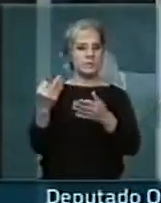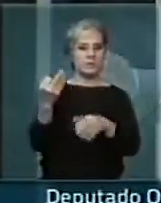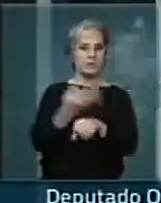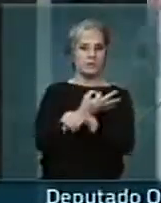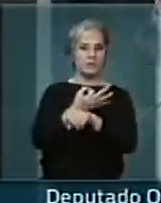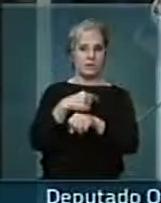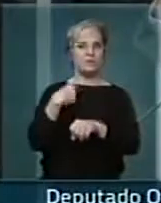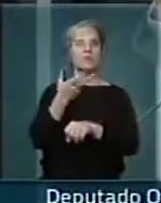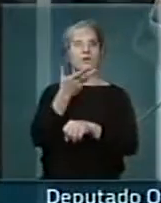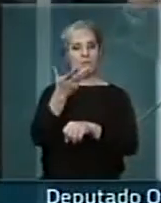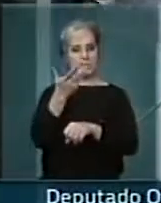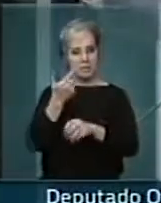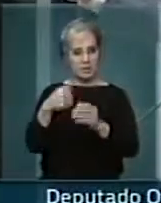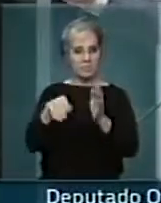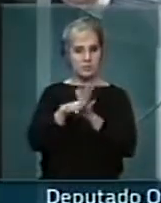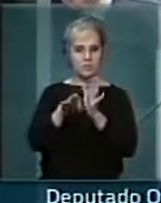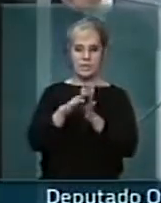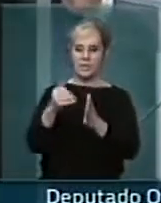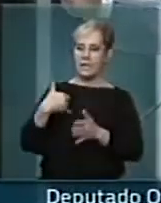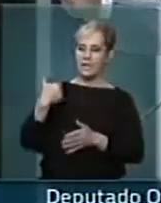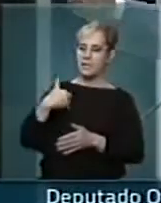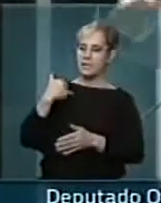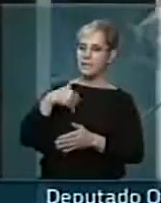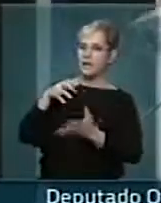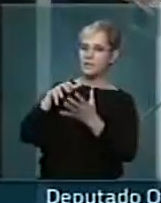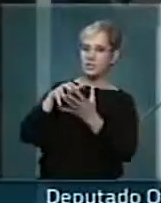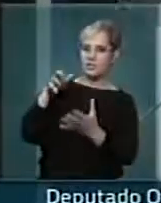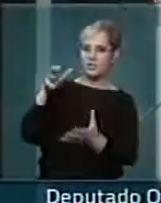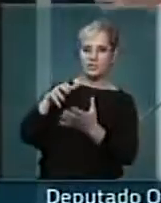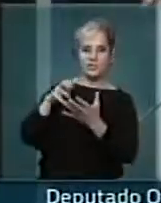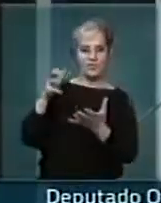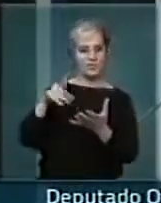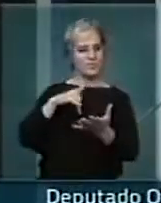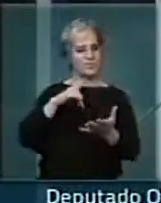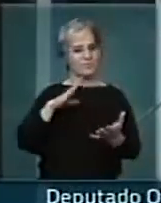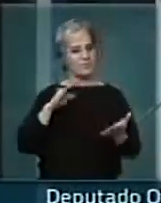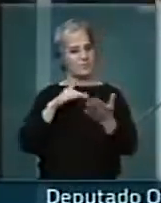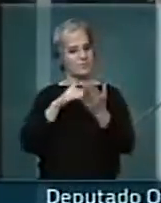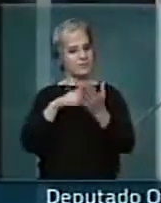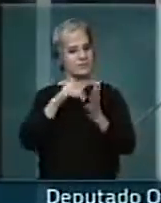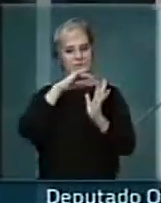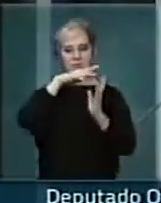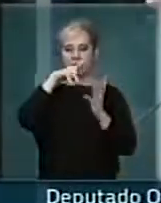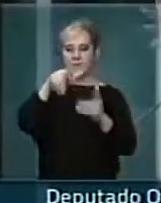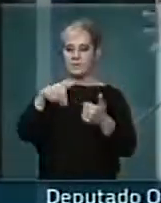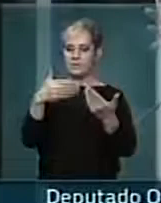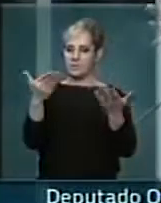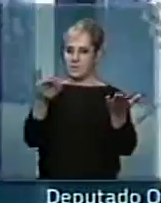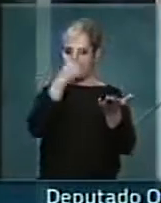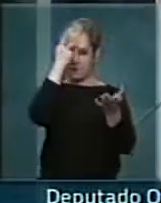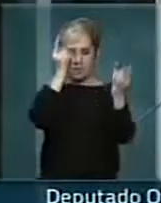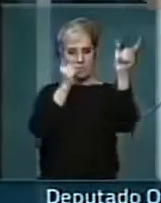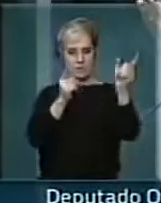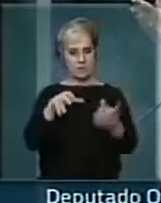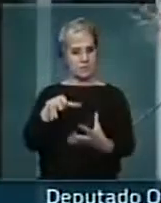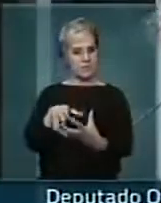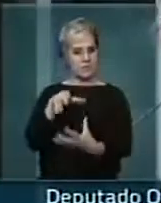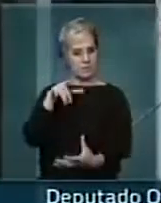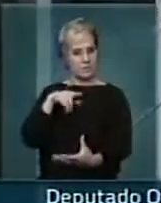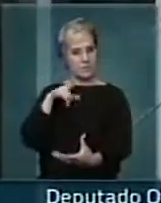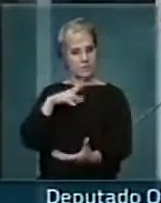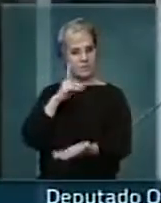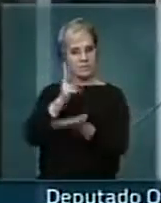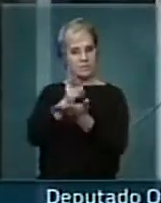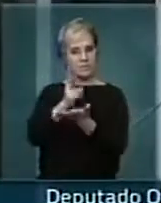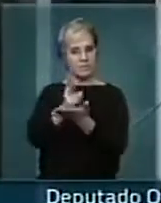queremos lá chegar, da idade mais longeva. Se convencionou pelo planeta que a esses cidadãos é reservado